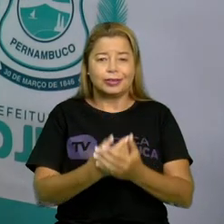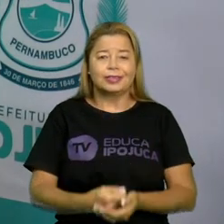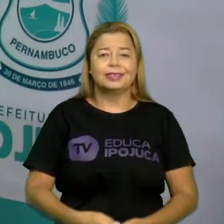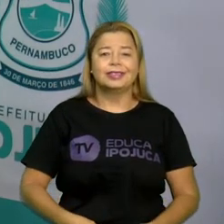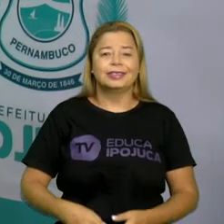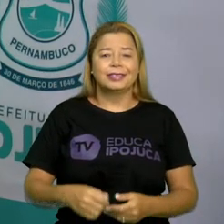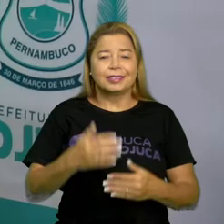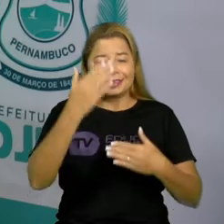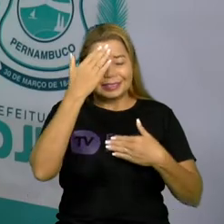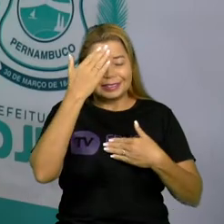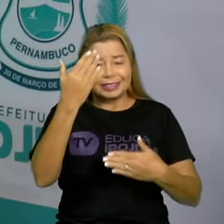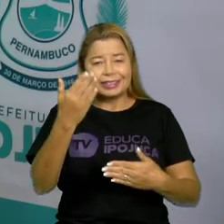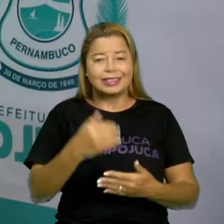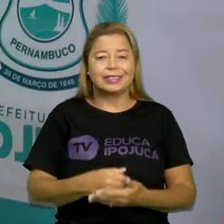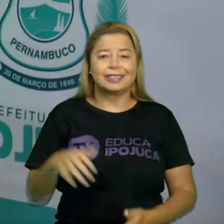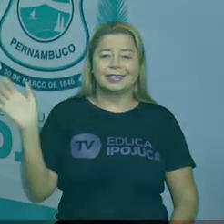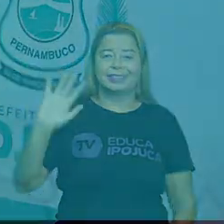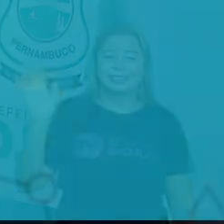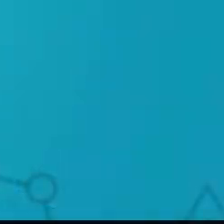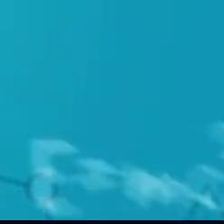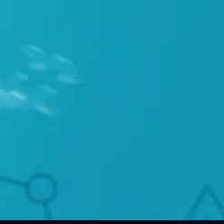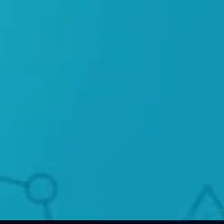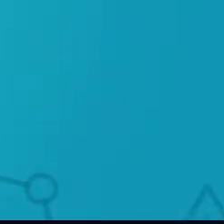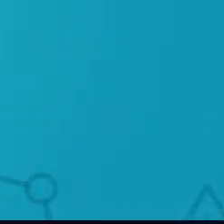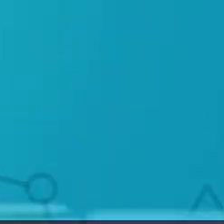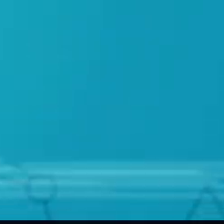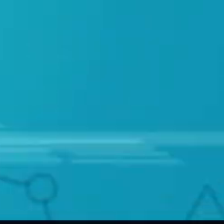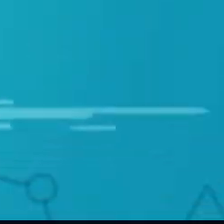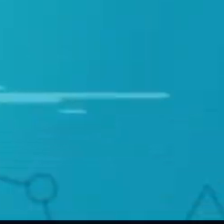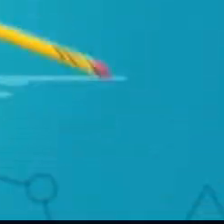Até a próxima aula. Tchau. Tchau.